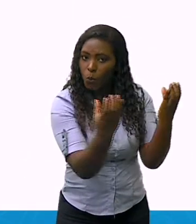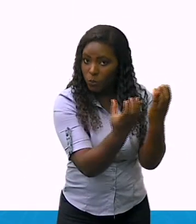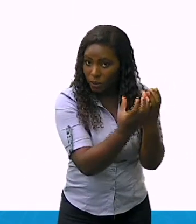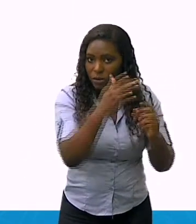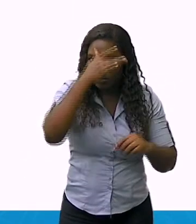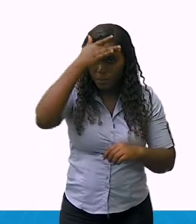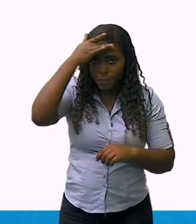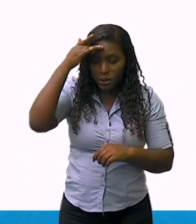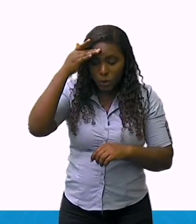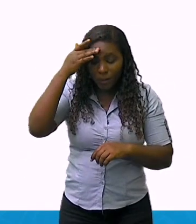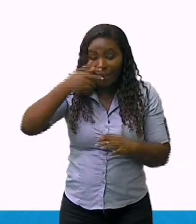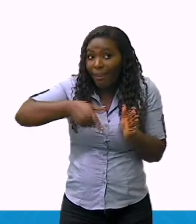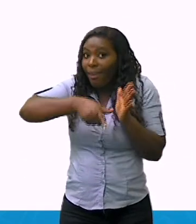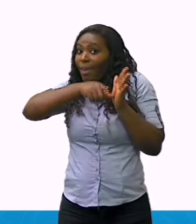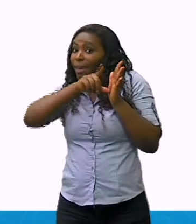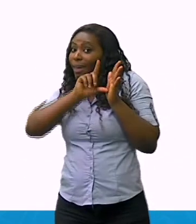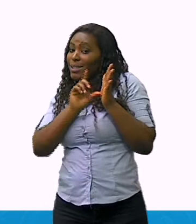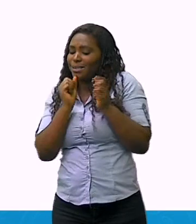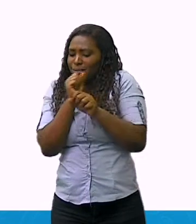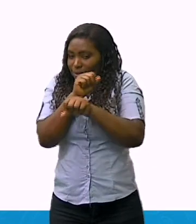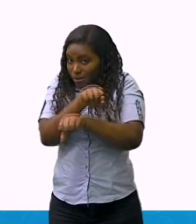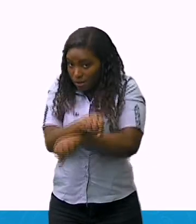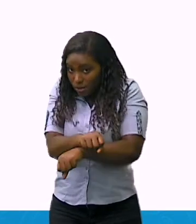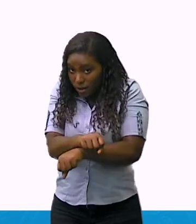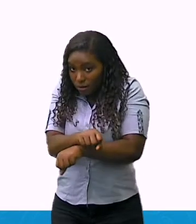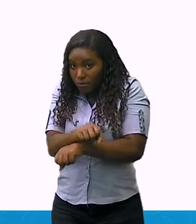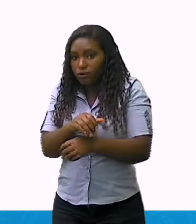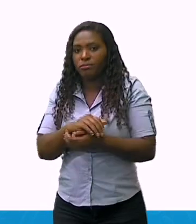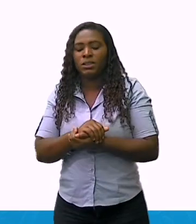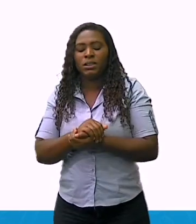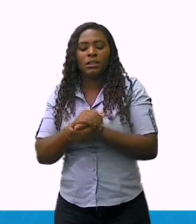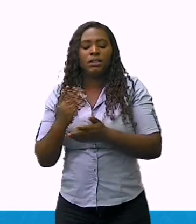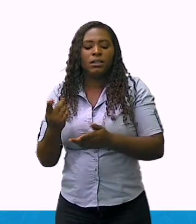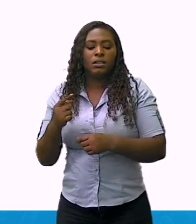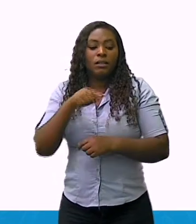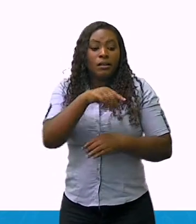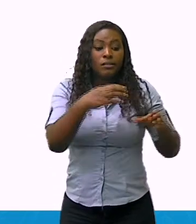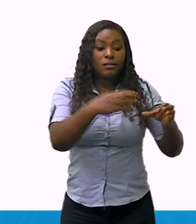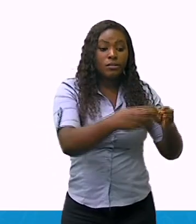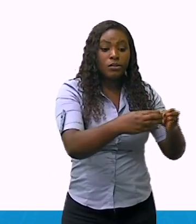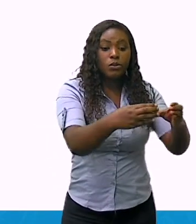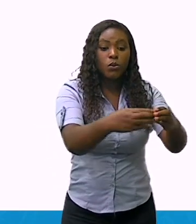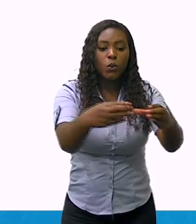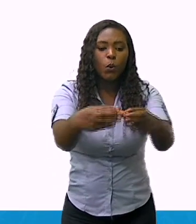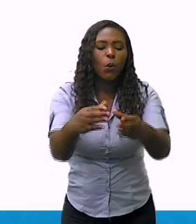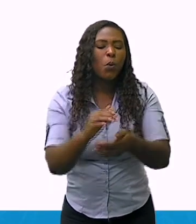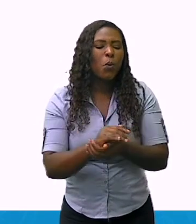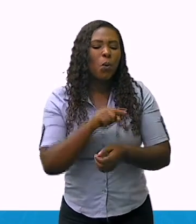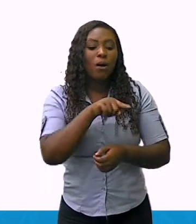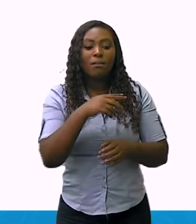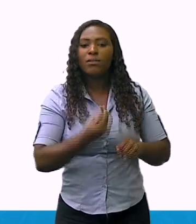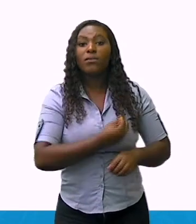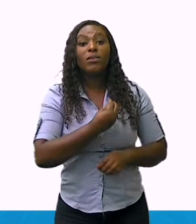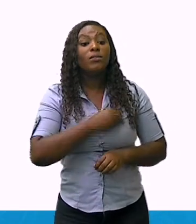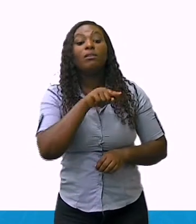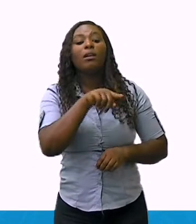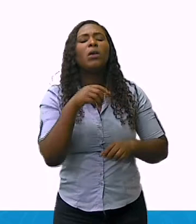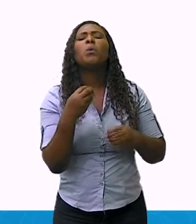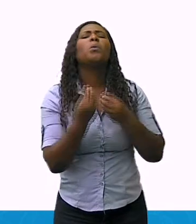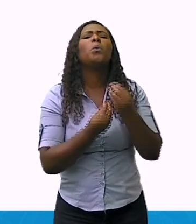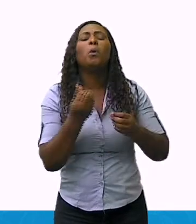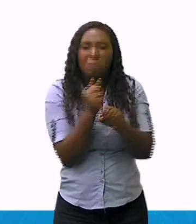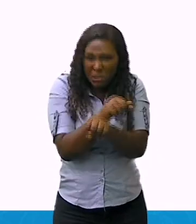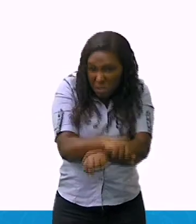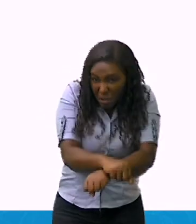-escravos situados em locais onde estes grupos podiam viver livremente e,